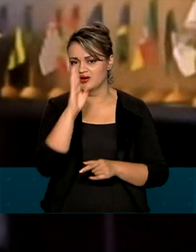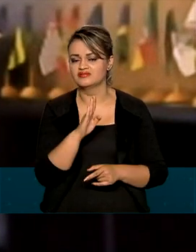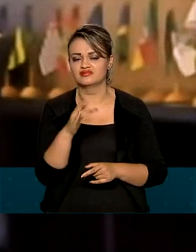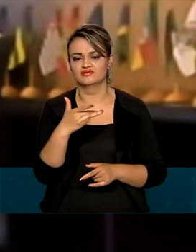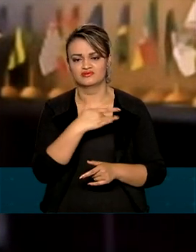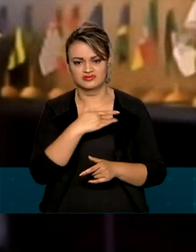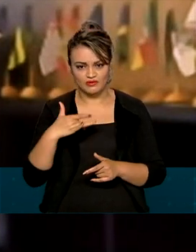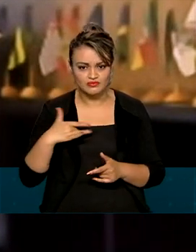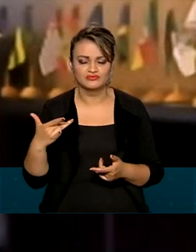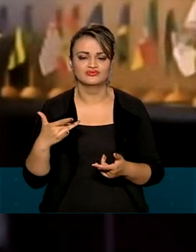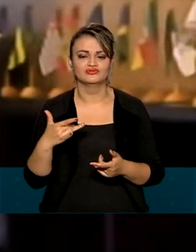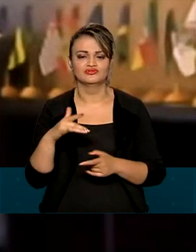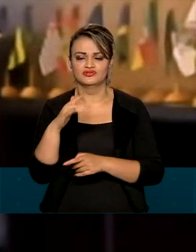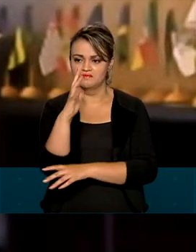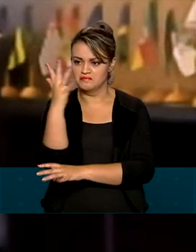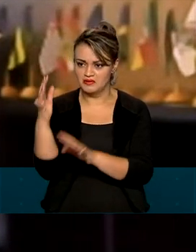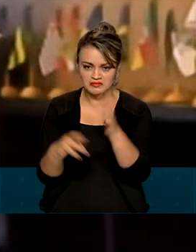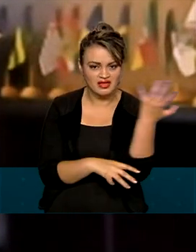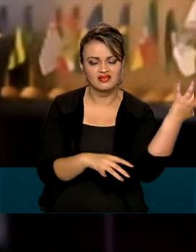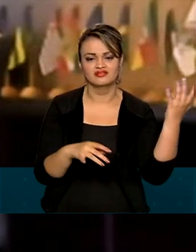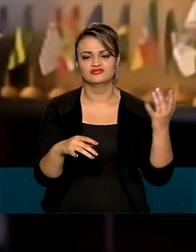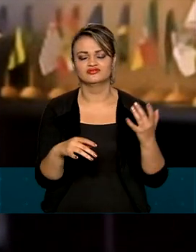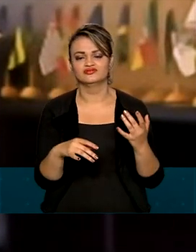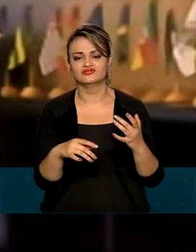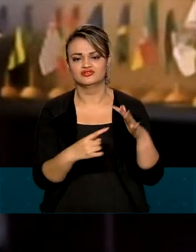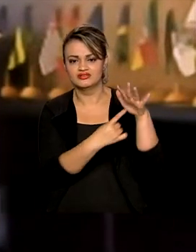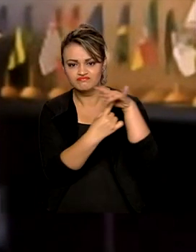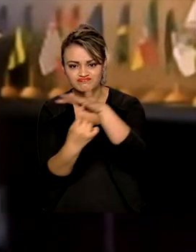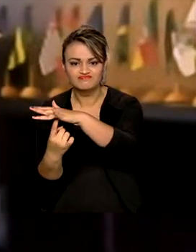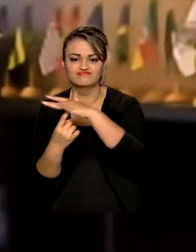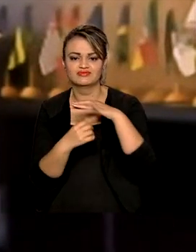na saúde, investir no meio ambiente, investir na sustentabilidade.